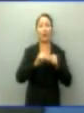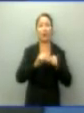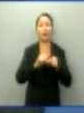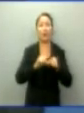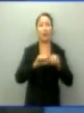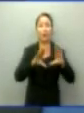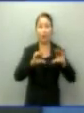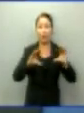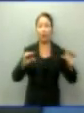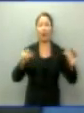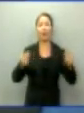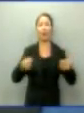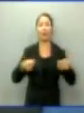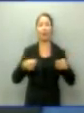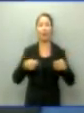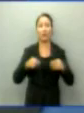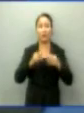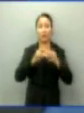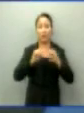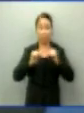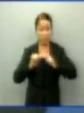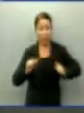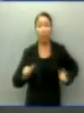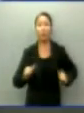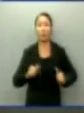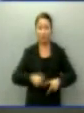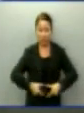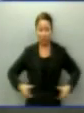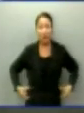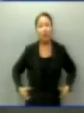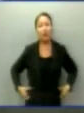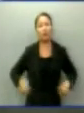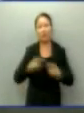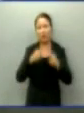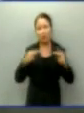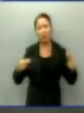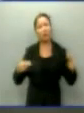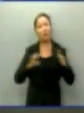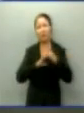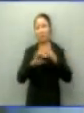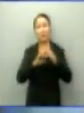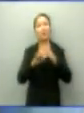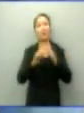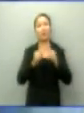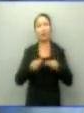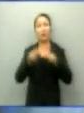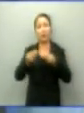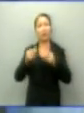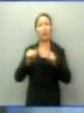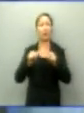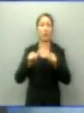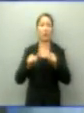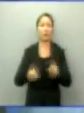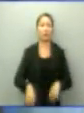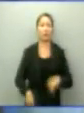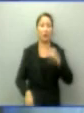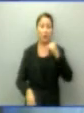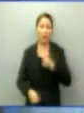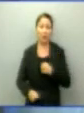calçados e cintos e aproveitar o material que nós já temos aqui. Tréplica de José Roberto. Nós acreditamos que